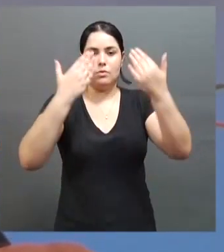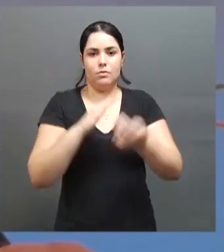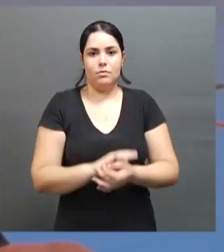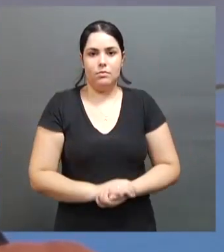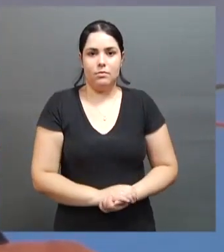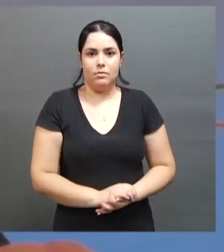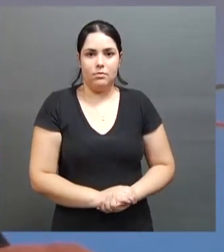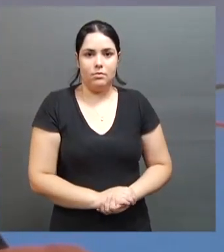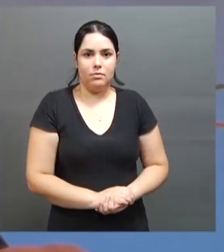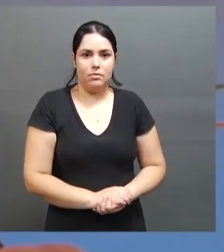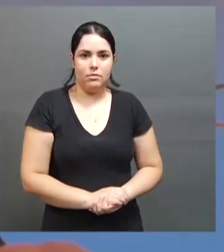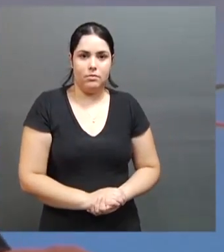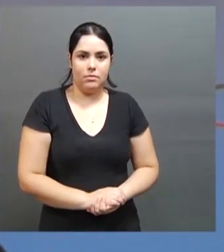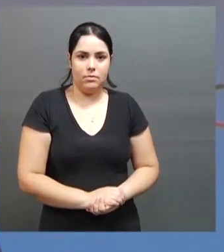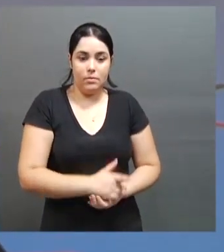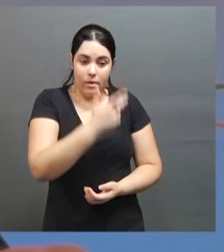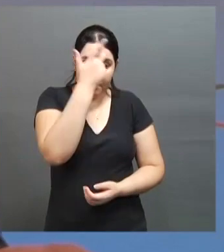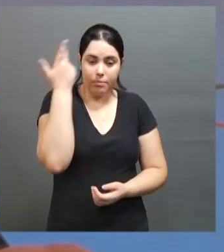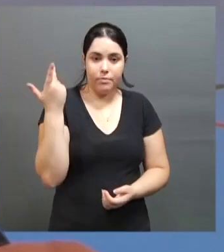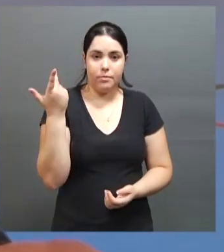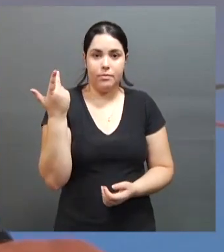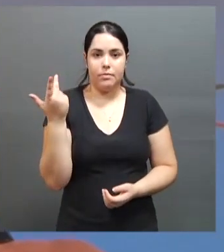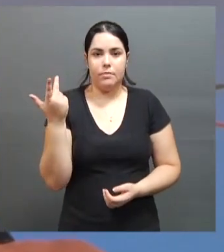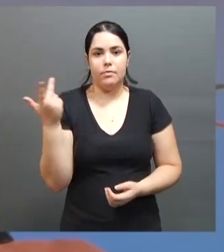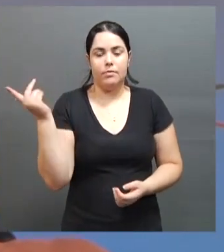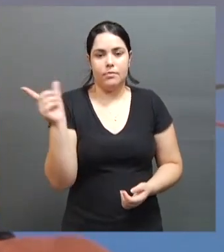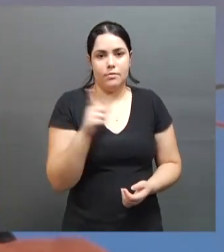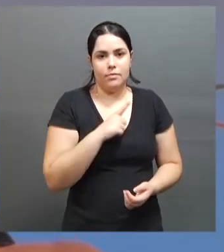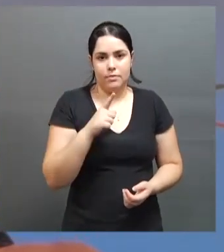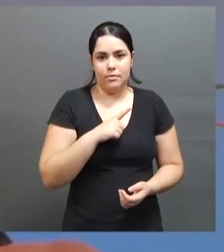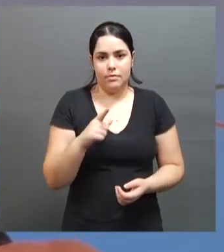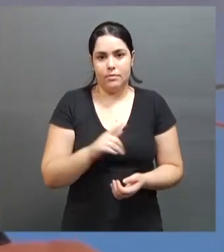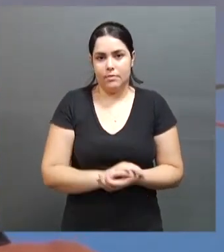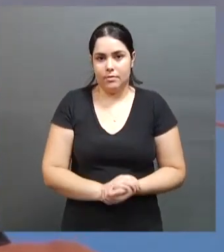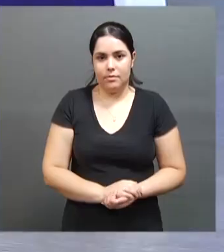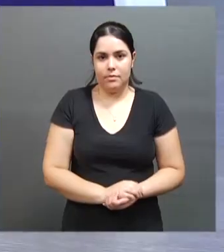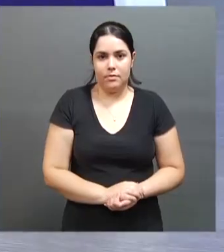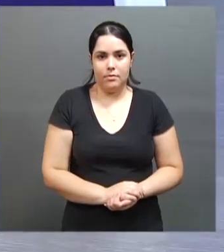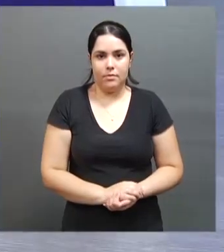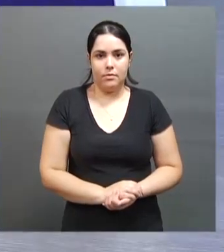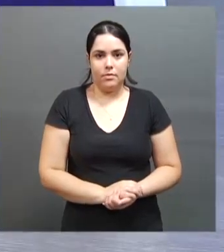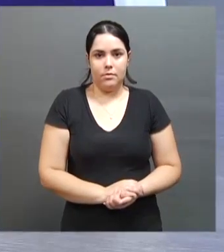pessoal, né? Que a gente acaba tendo no que o esporte proporciona.